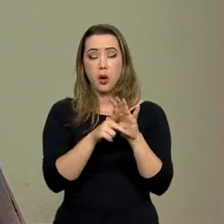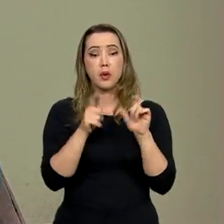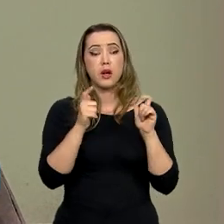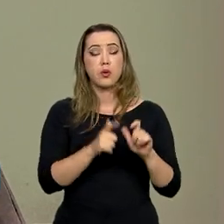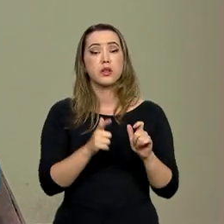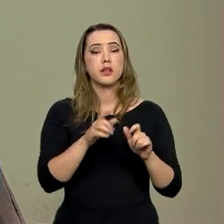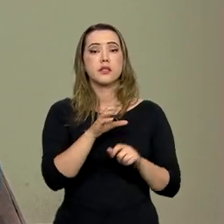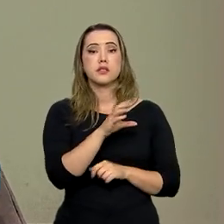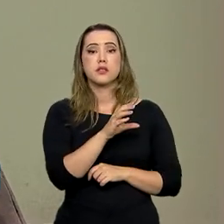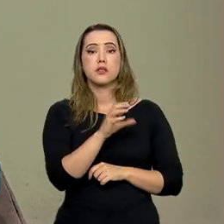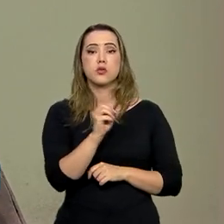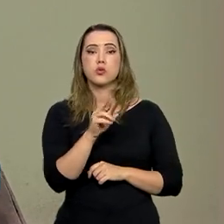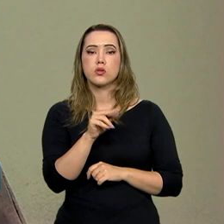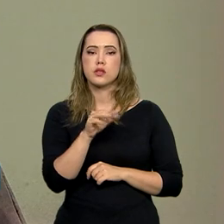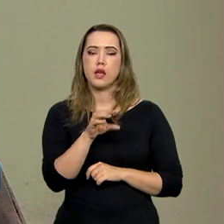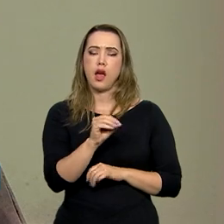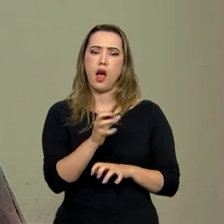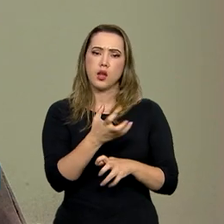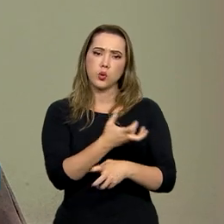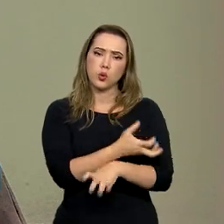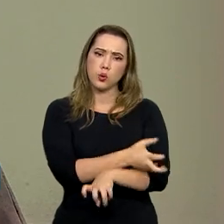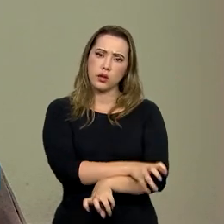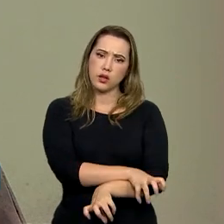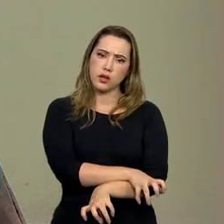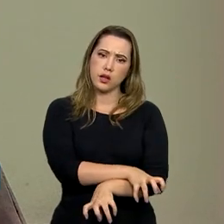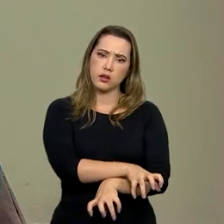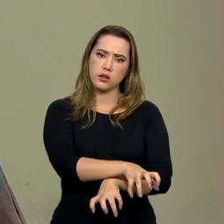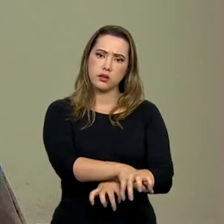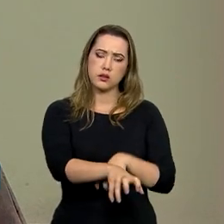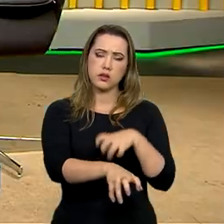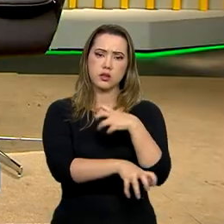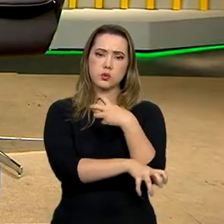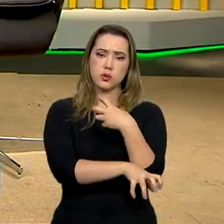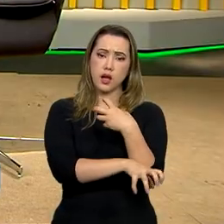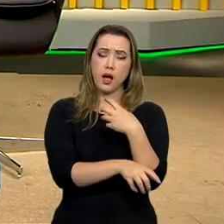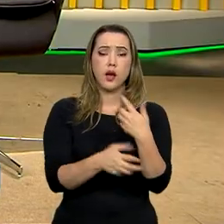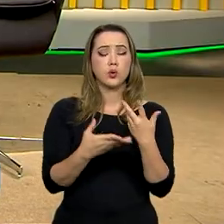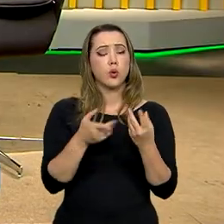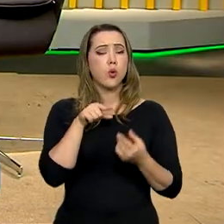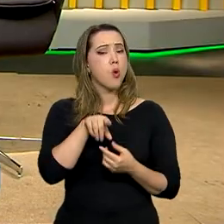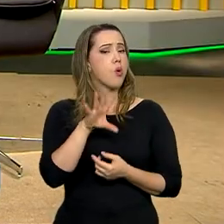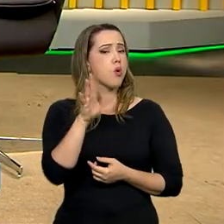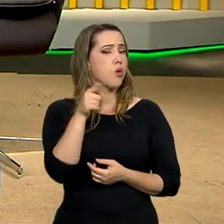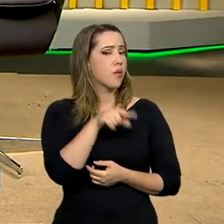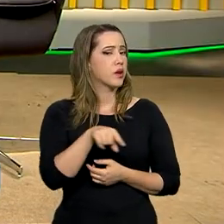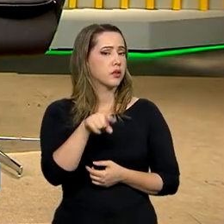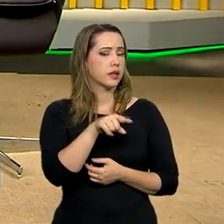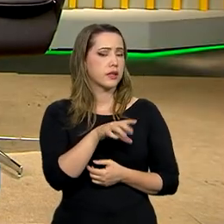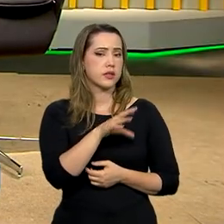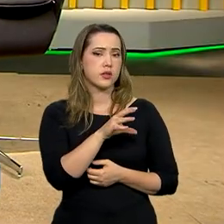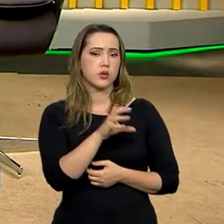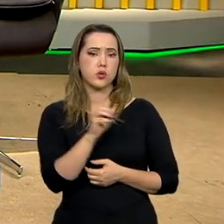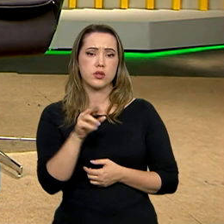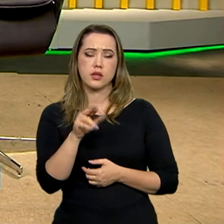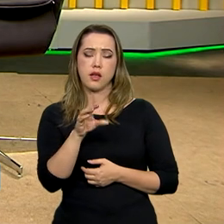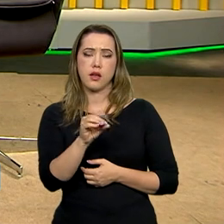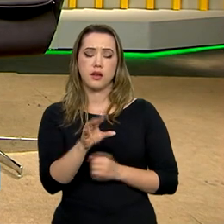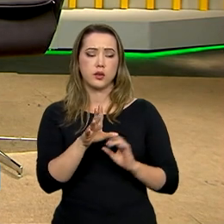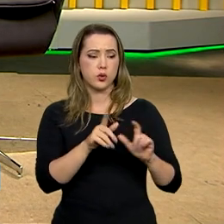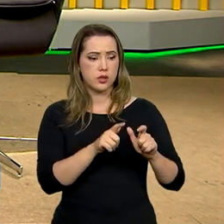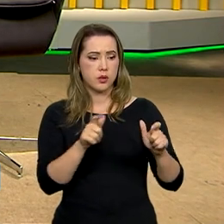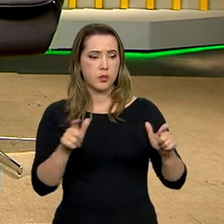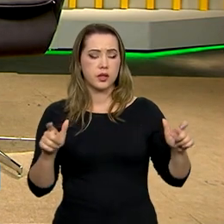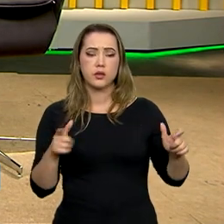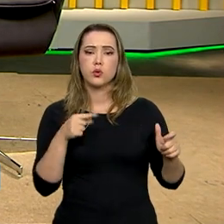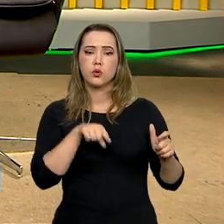sensível também a isso. Eu queria saber, em relação a esse impacto que o Cerrado sofre com a expansão da